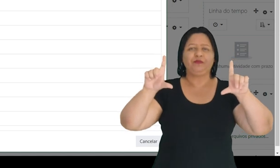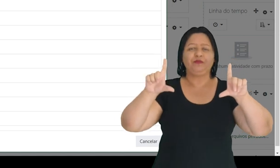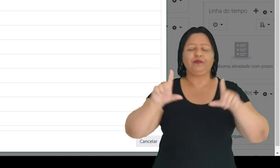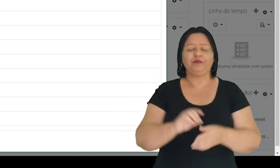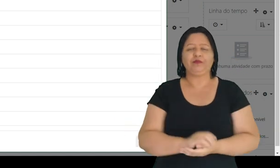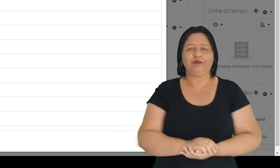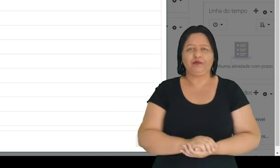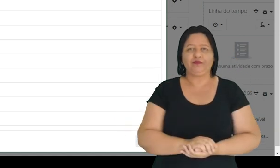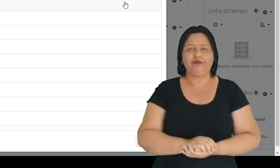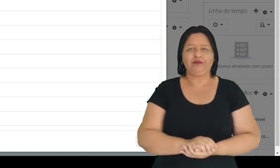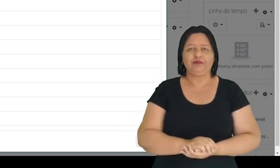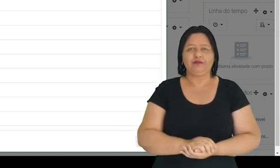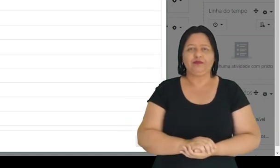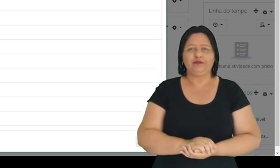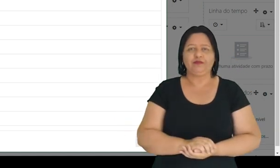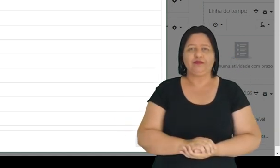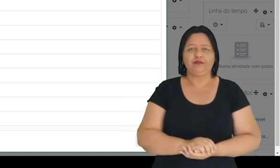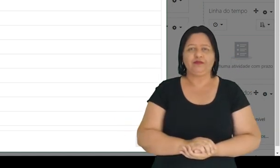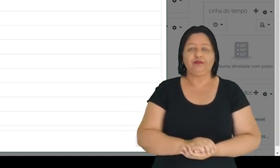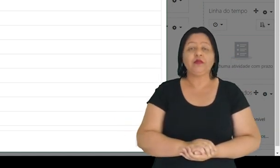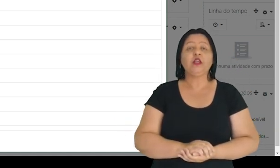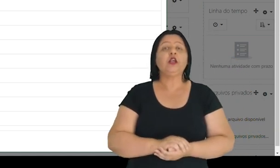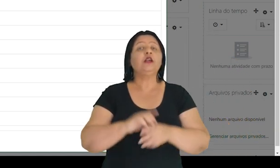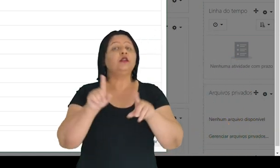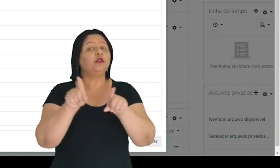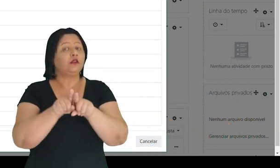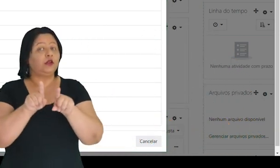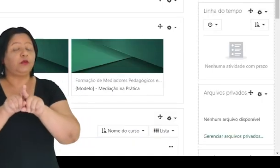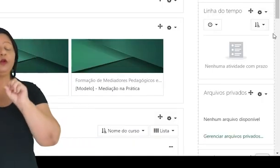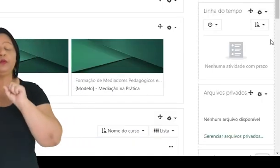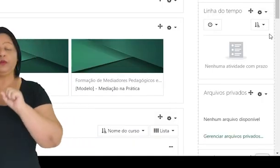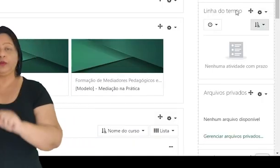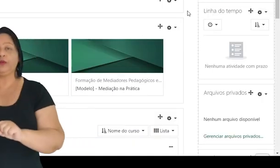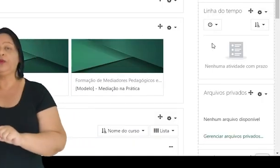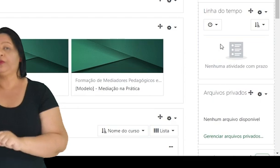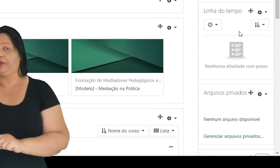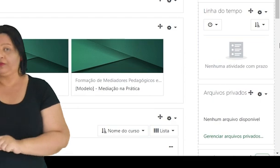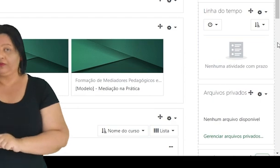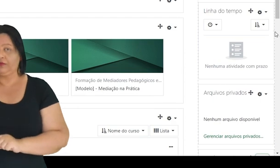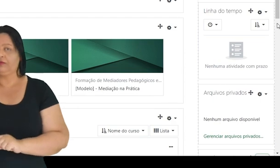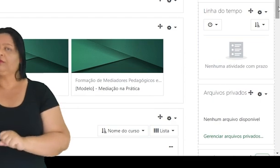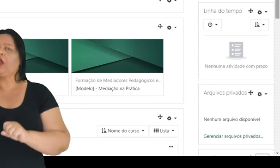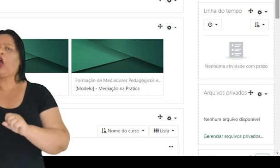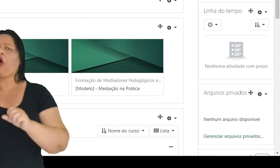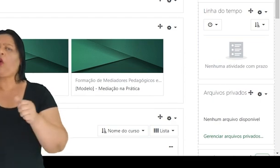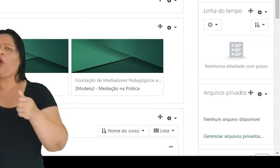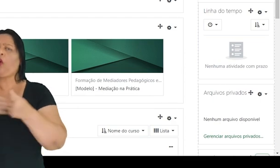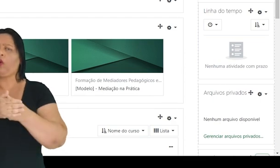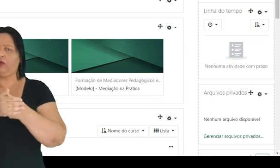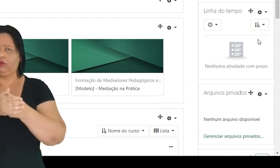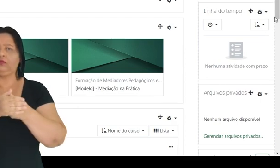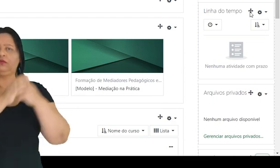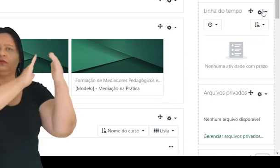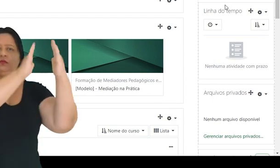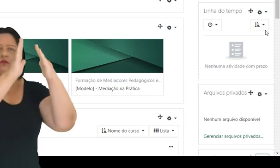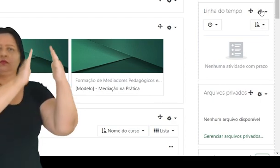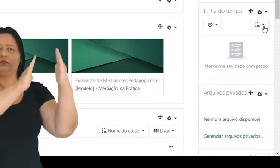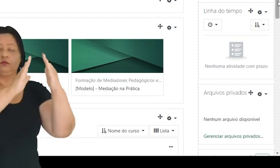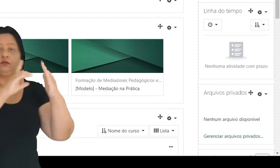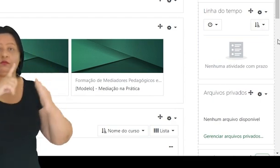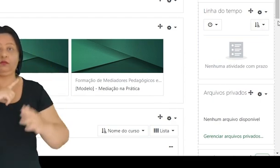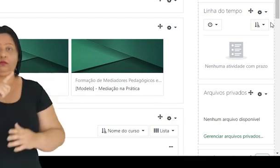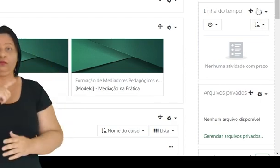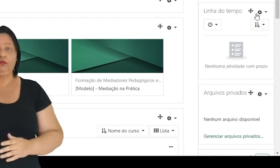inicial, além dos que estão aqui por padrão. Você também pode ocultar esses